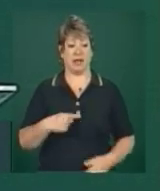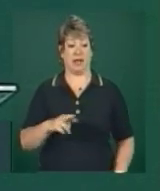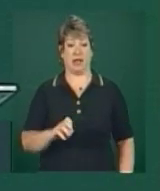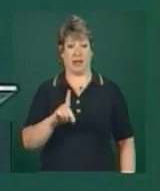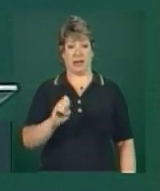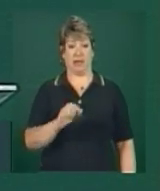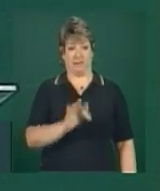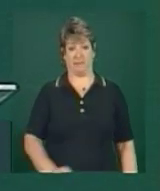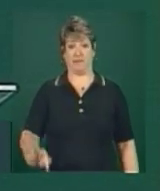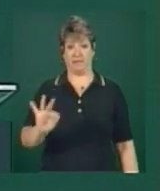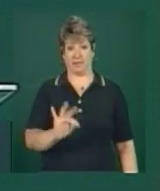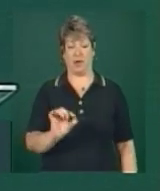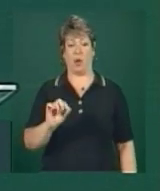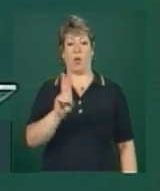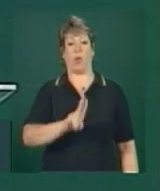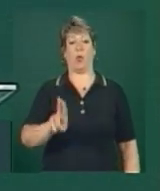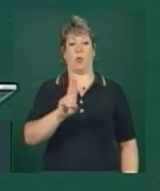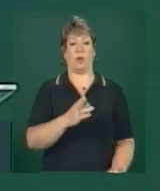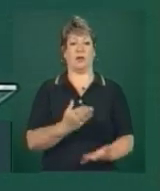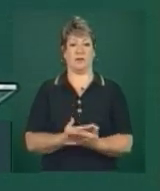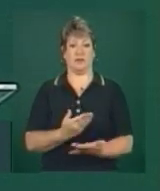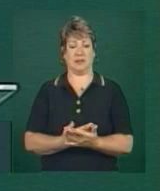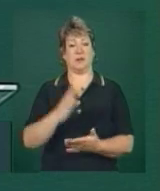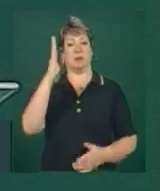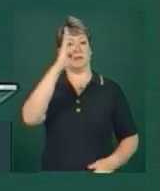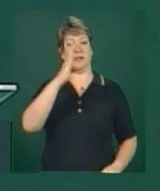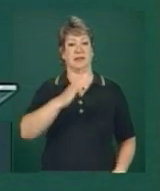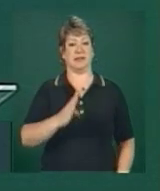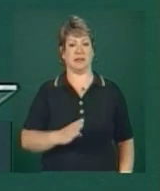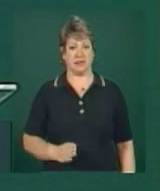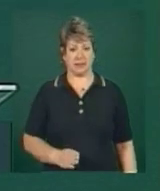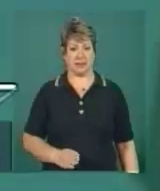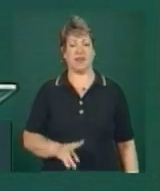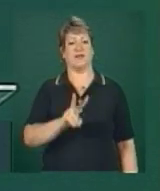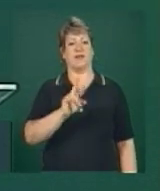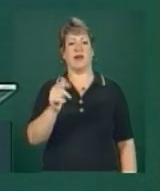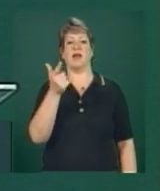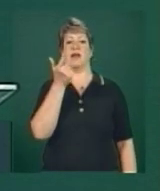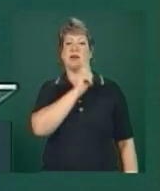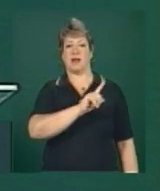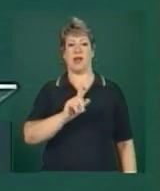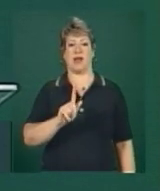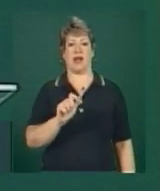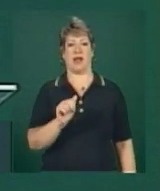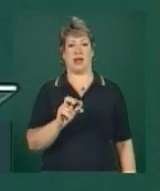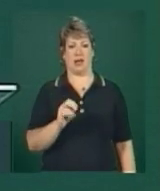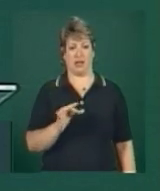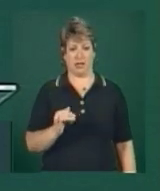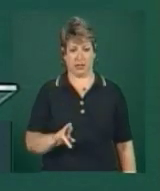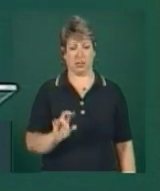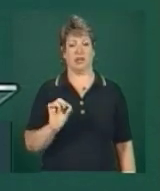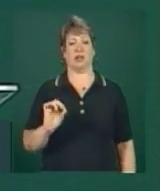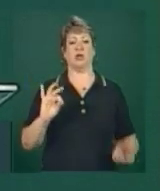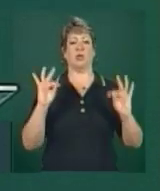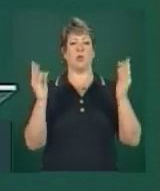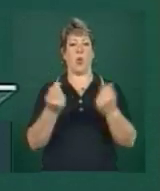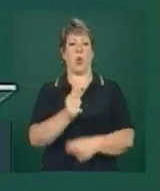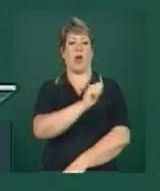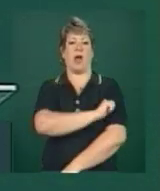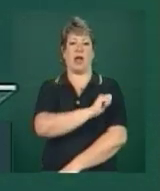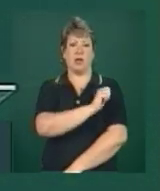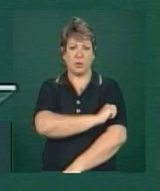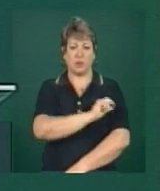de universidades brasileiras vai garantir para todos os alunos com